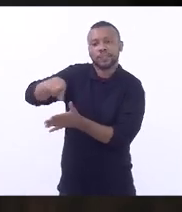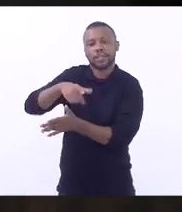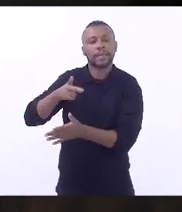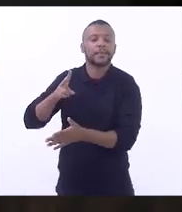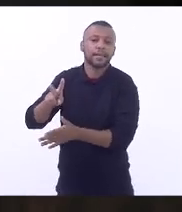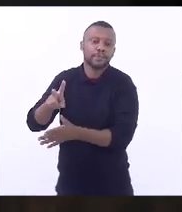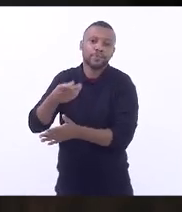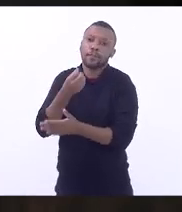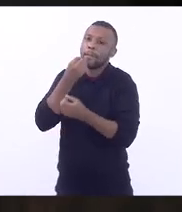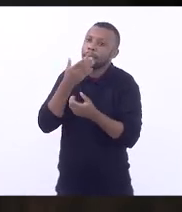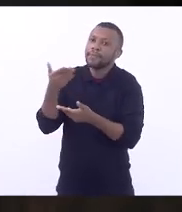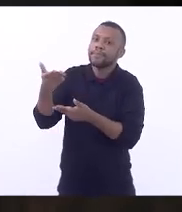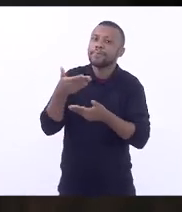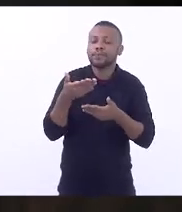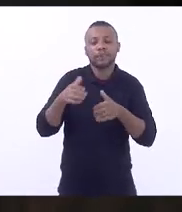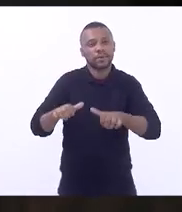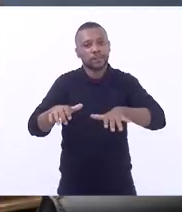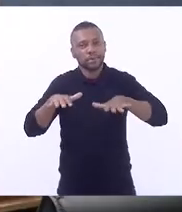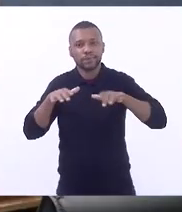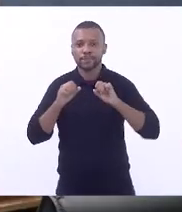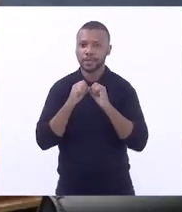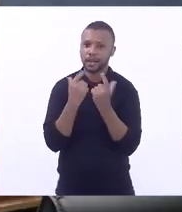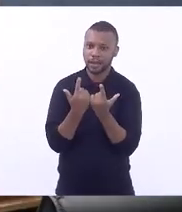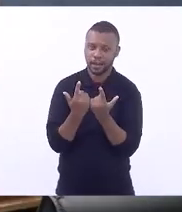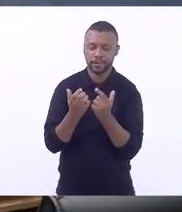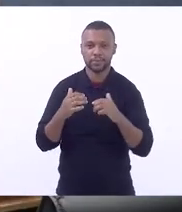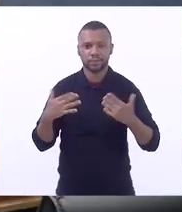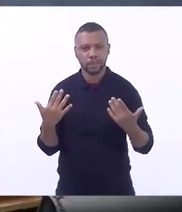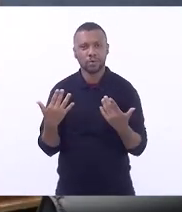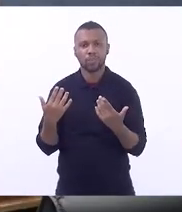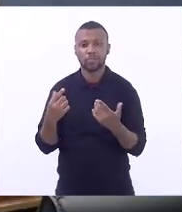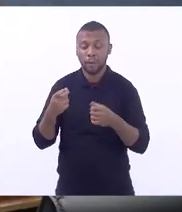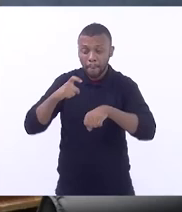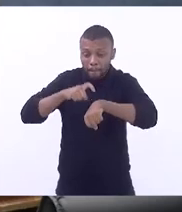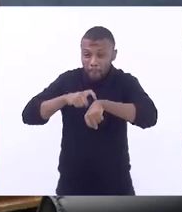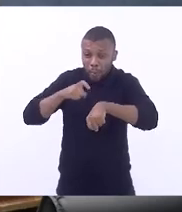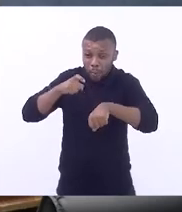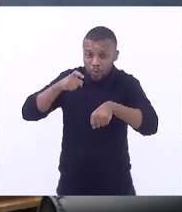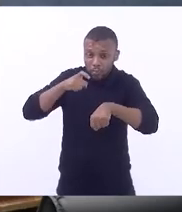desse parlamento. Pouco tempo, mas fez um trabalho excelente.